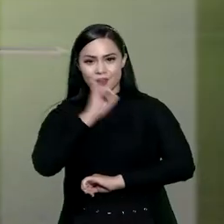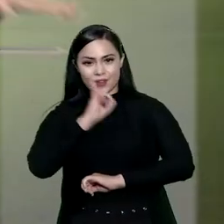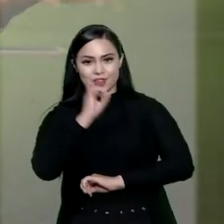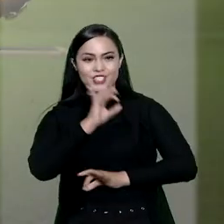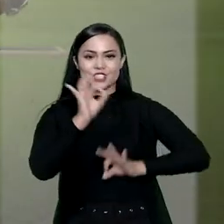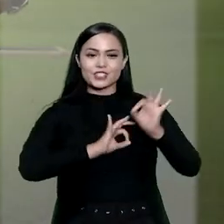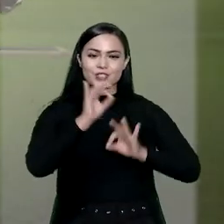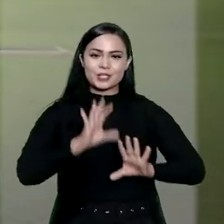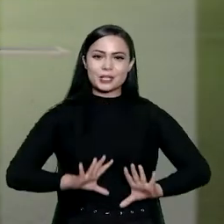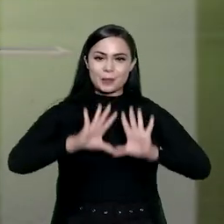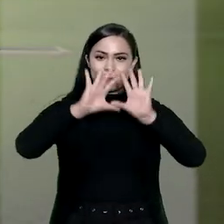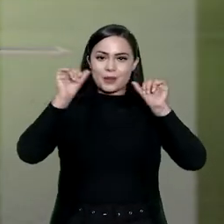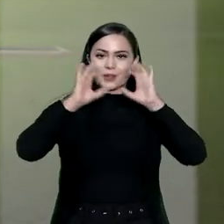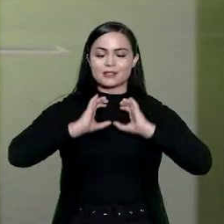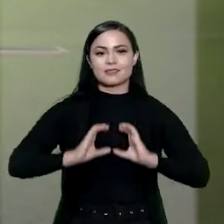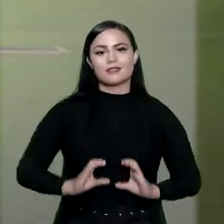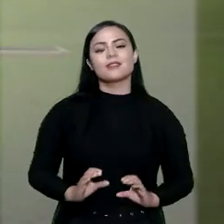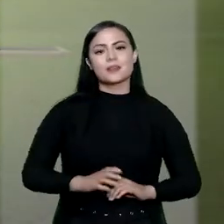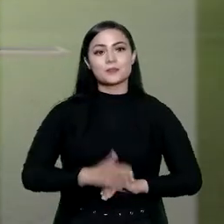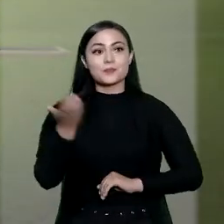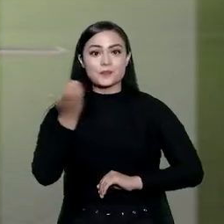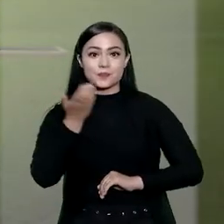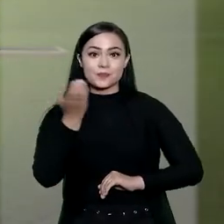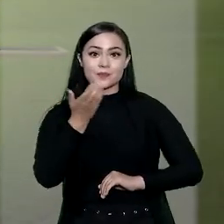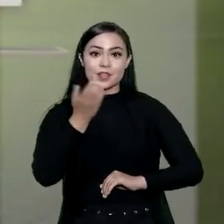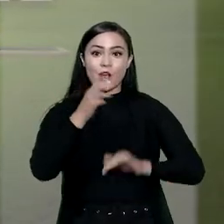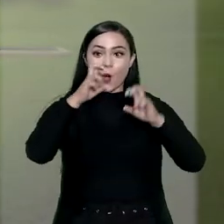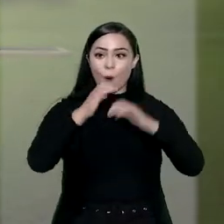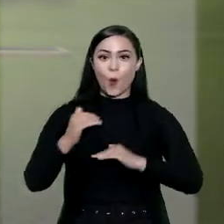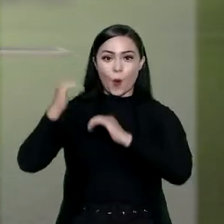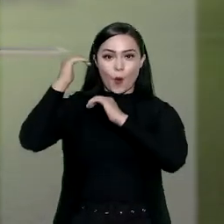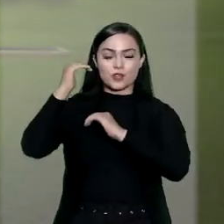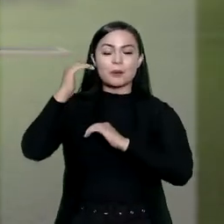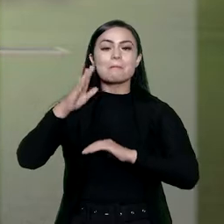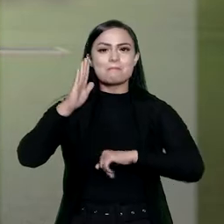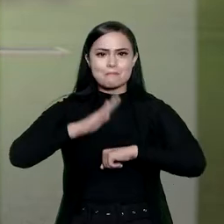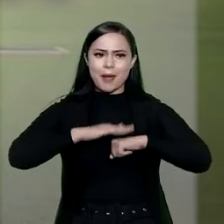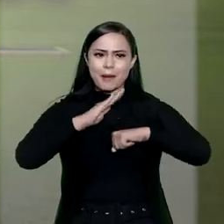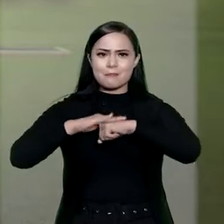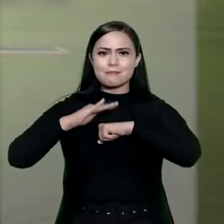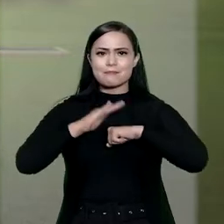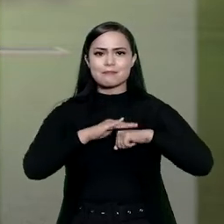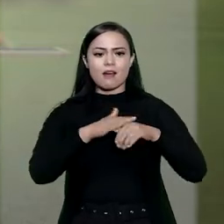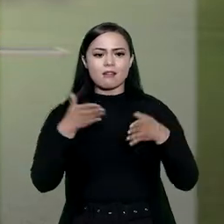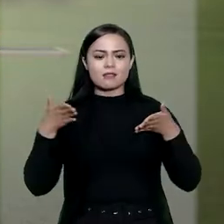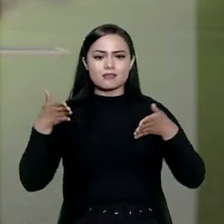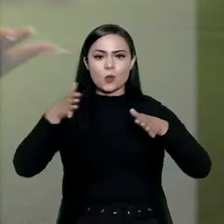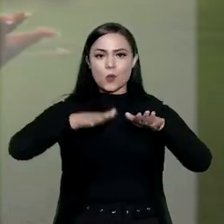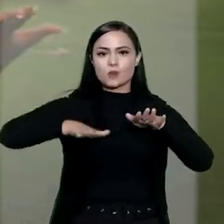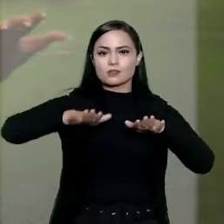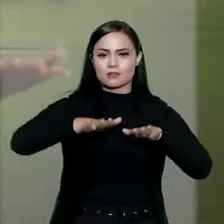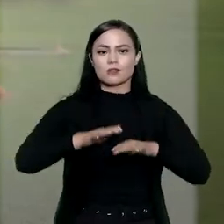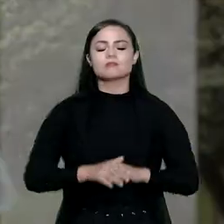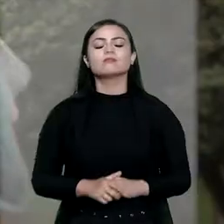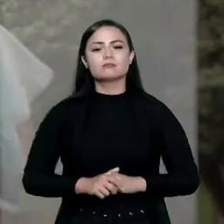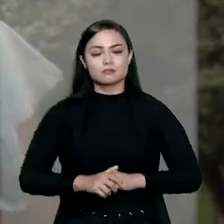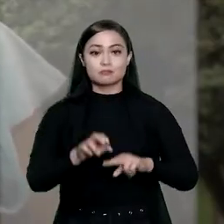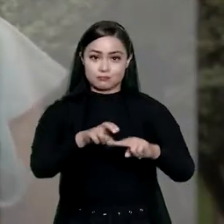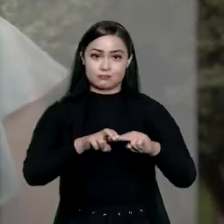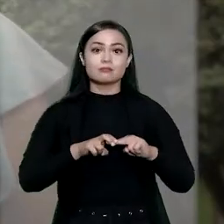Olá, gestor do Tribunal da Cidadania! Queremos deixar a corte cada vez mais inclusiva.